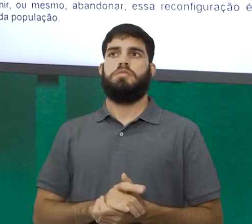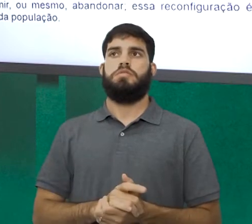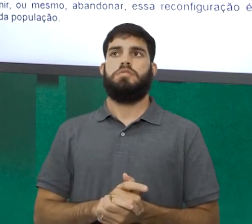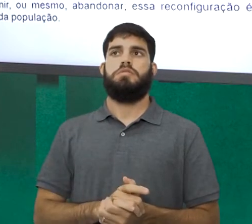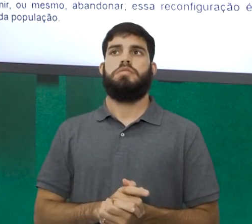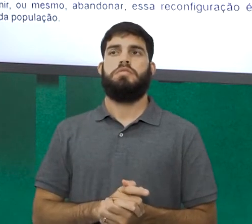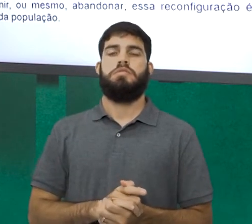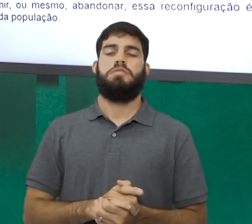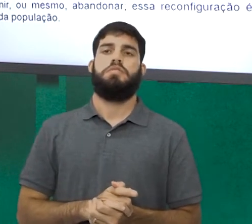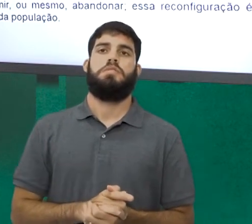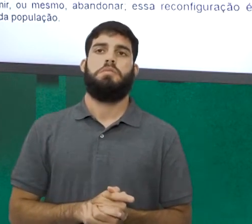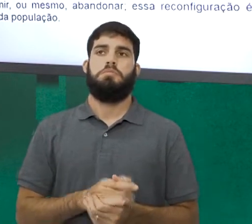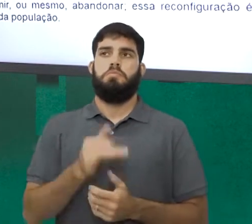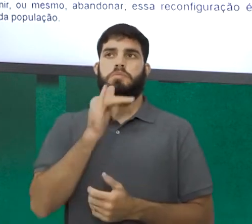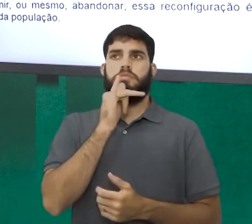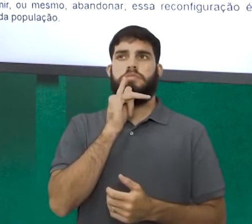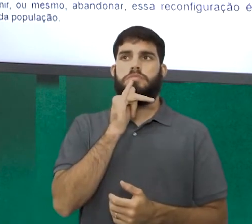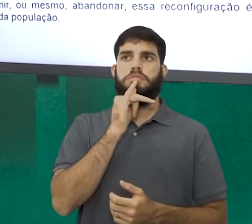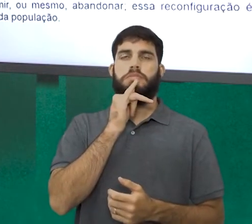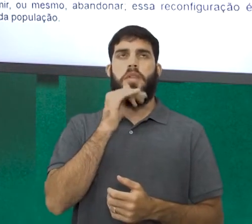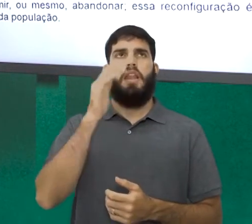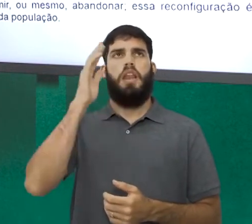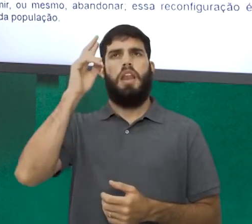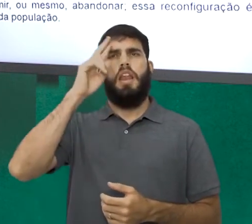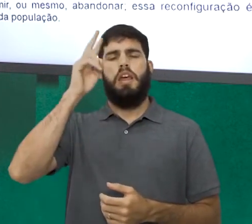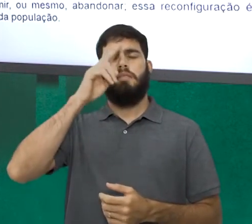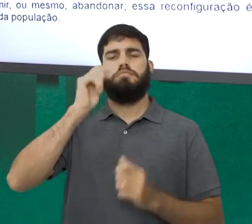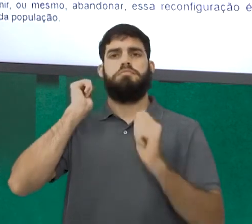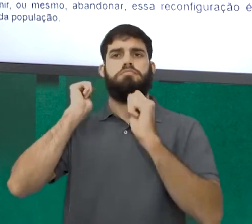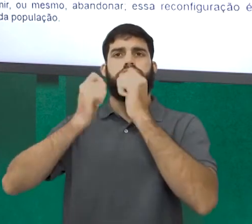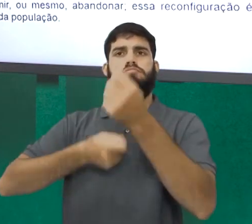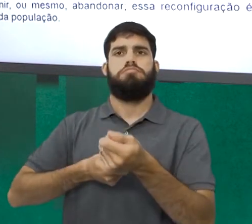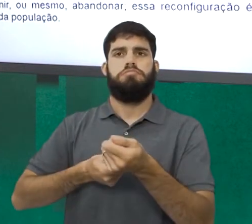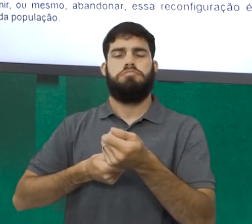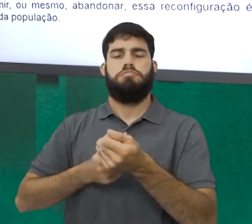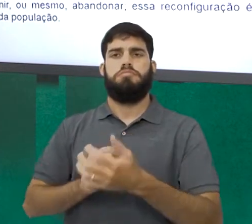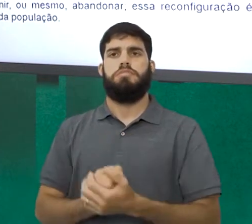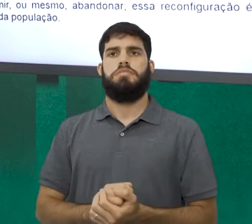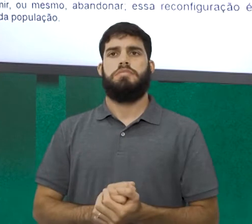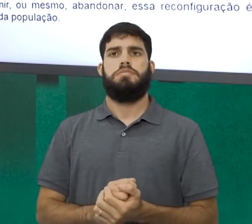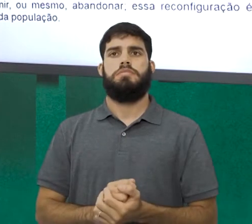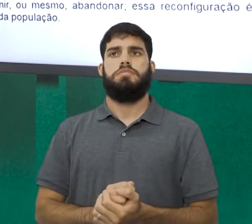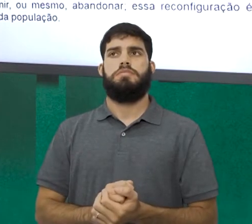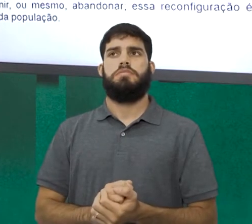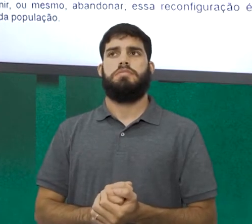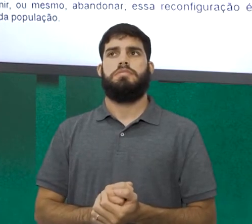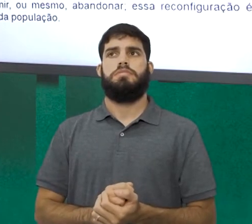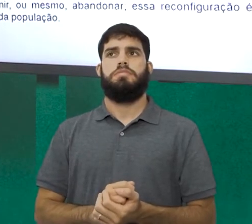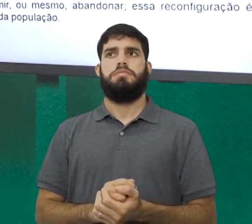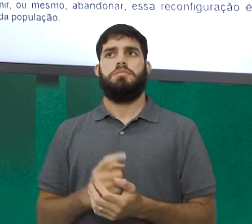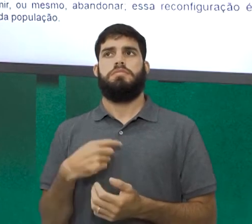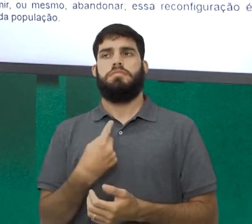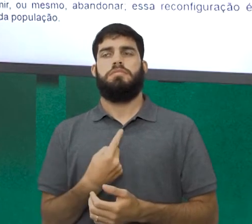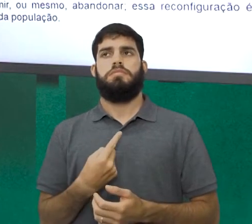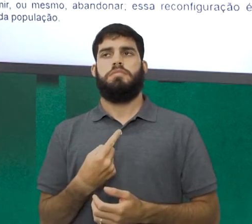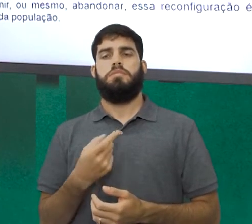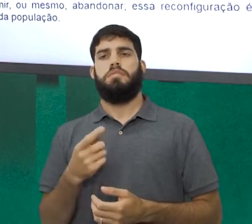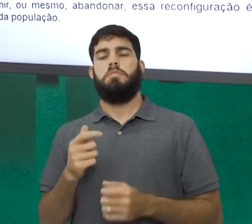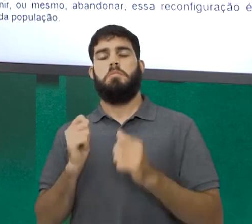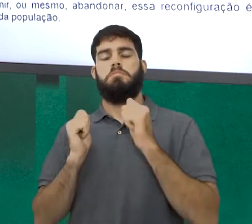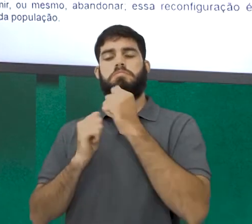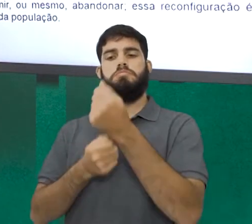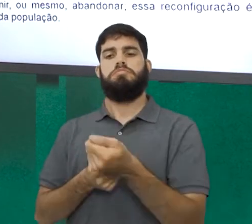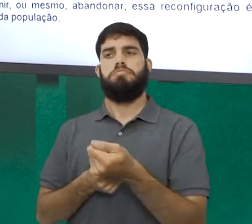urbana. O é uma rede? Rede de pescador. Pensa, nylon, nós, e aí vamos pescar.